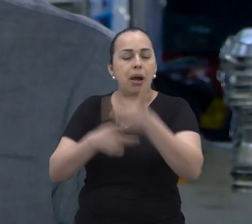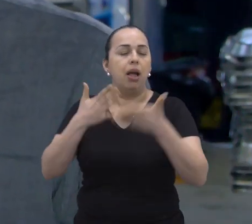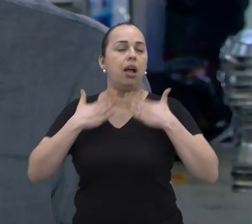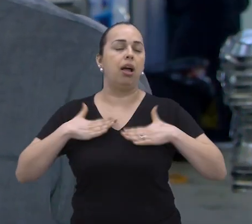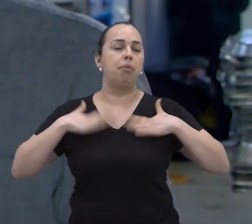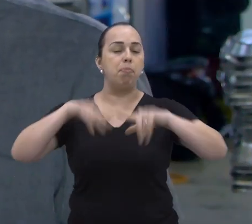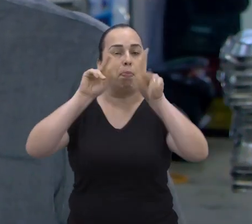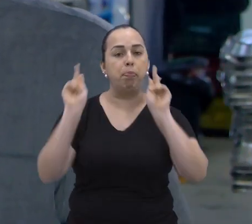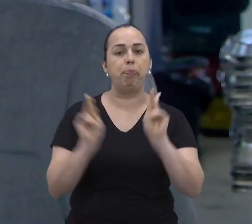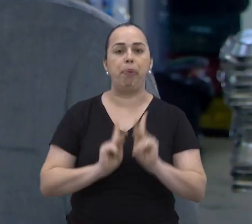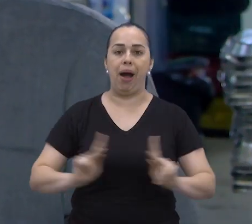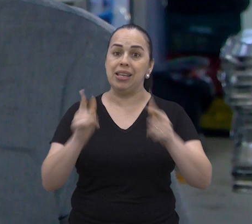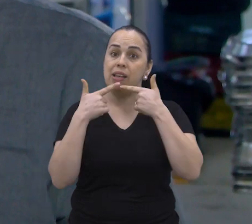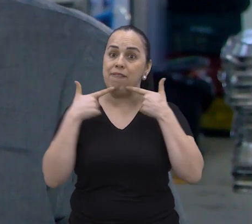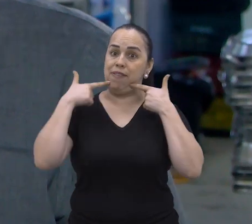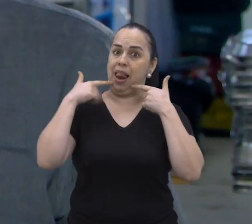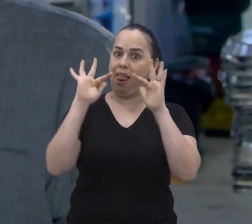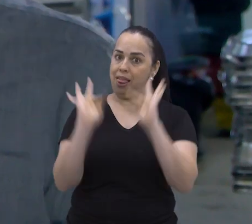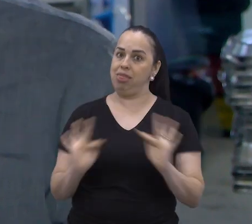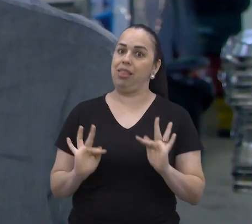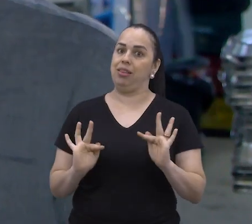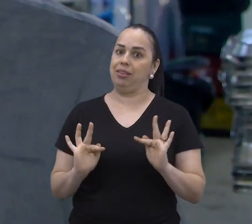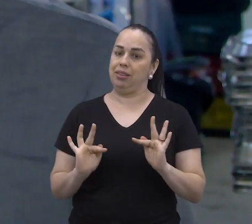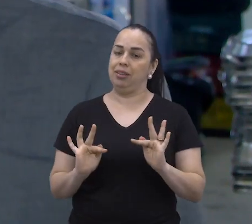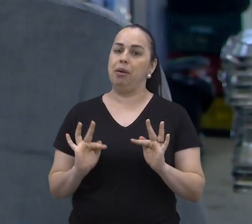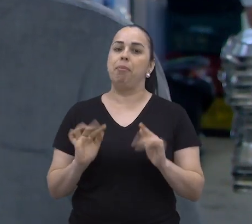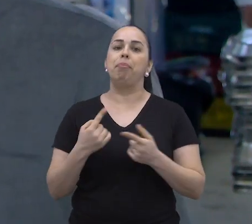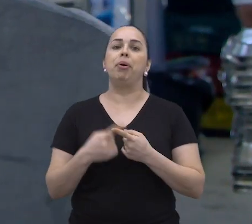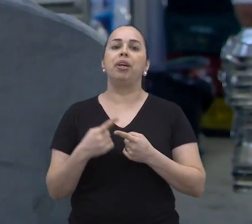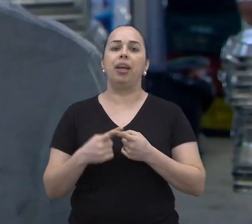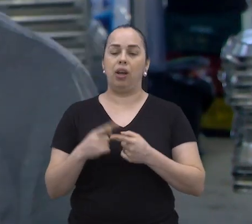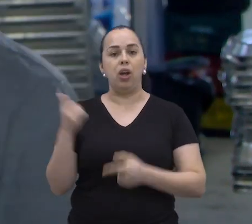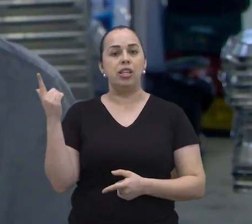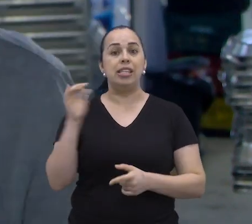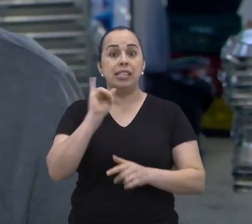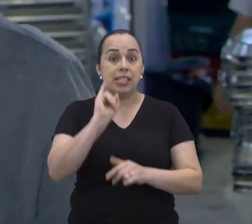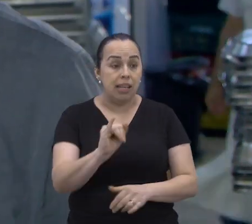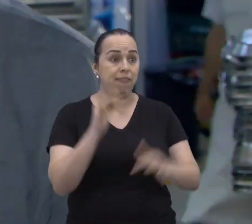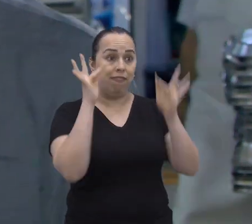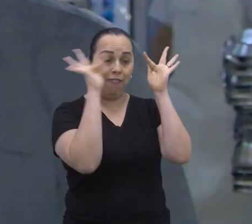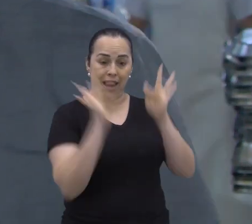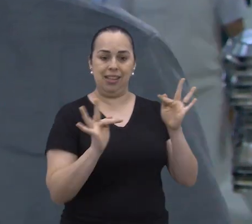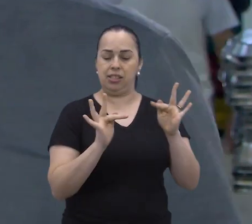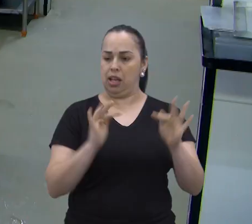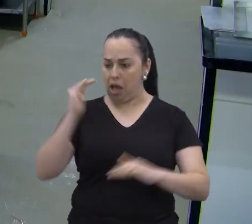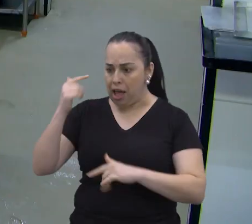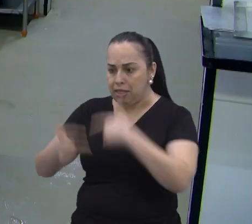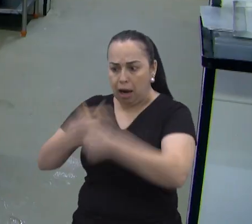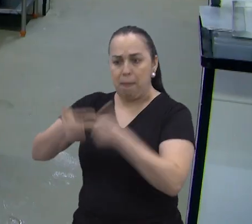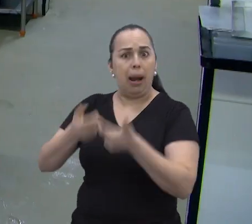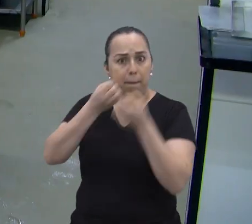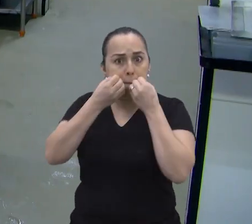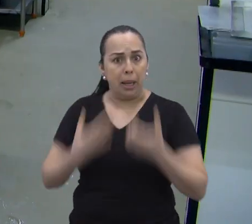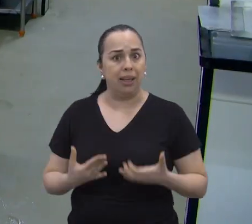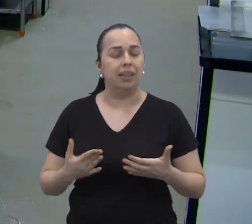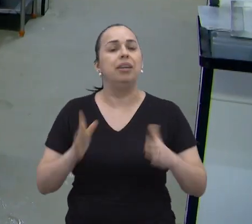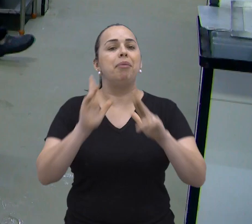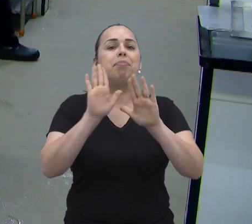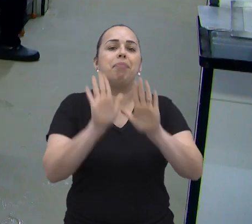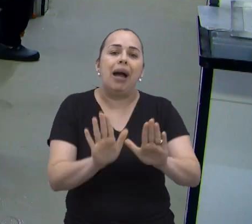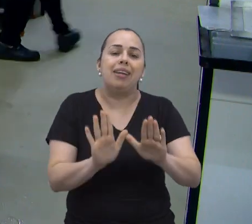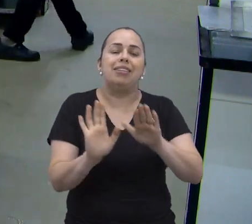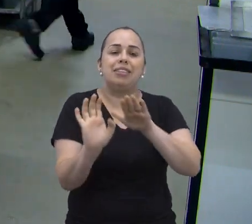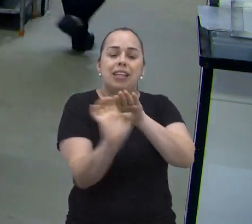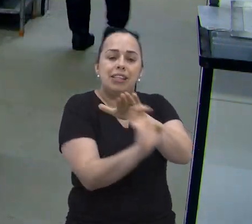trabalhar cada vez mais tranquilo, cada vez mais feliz, que isso, felicidade, vai trazer produtividade, com certeza. Só que se sentir